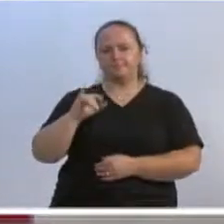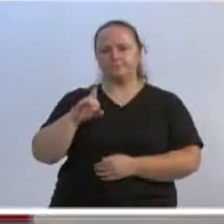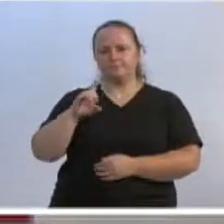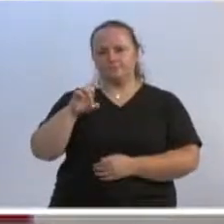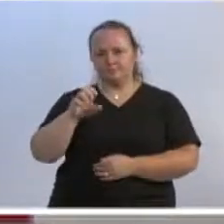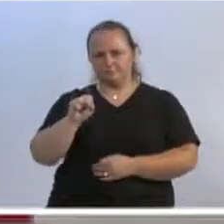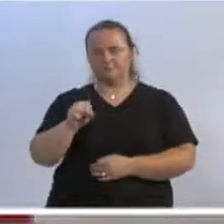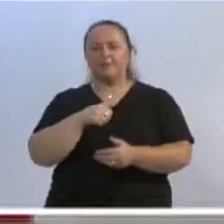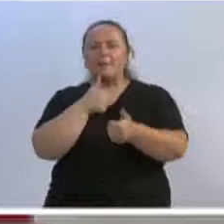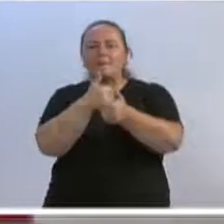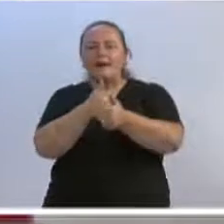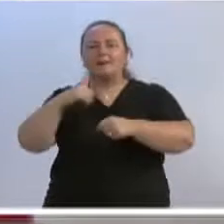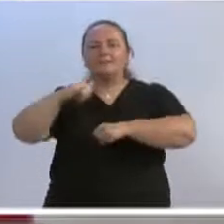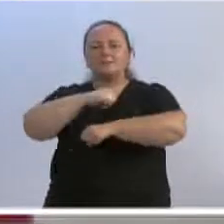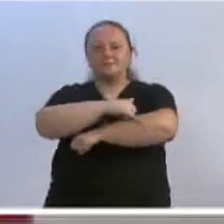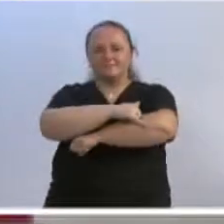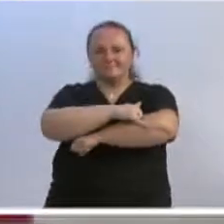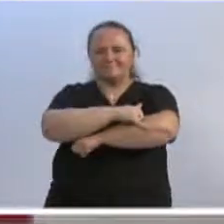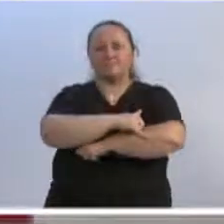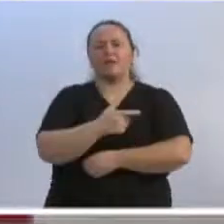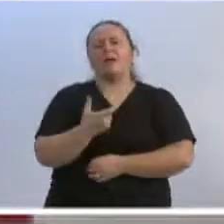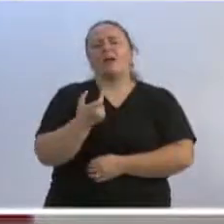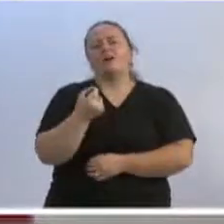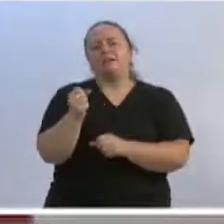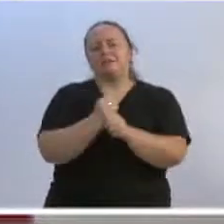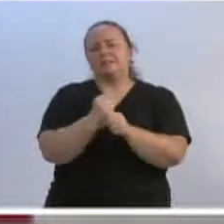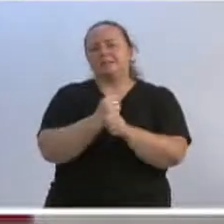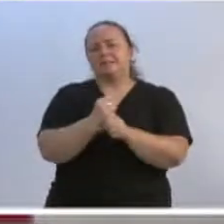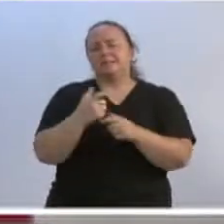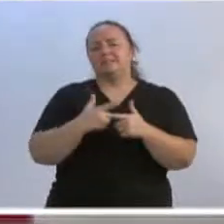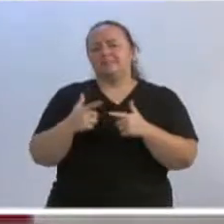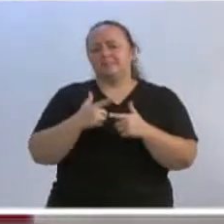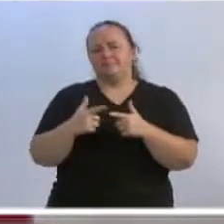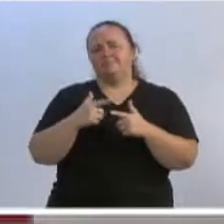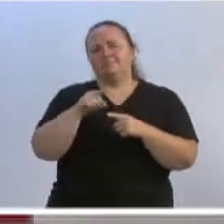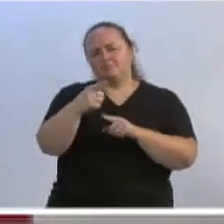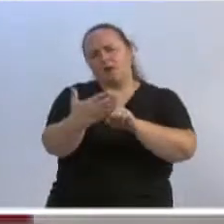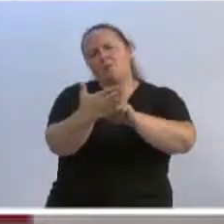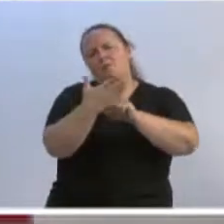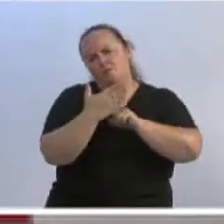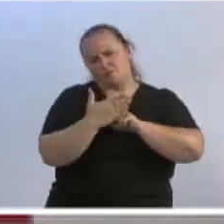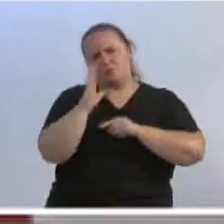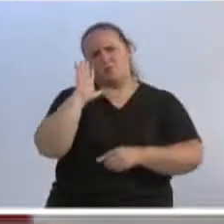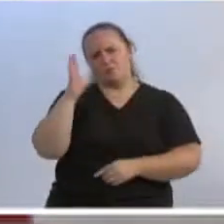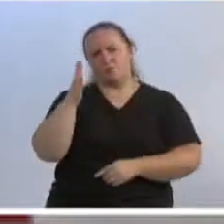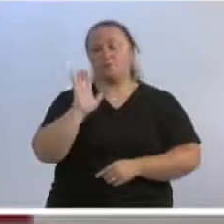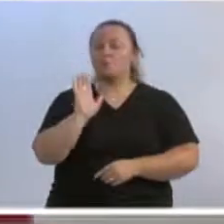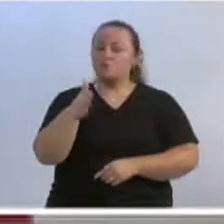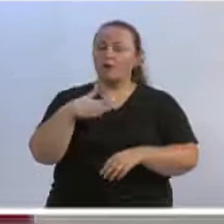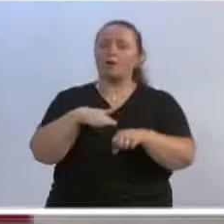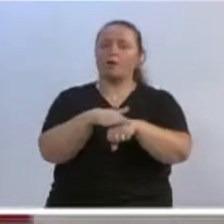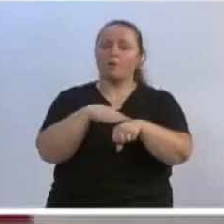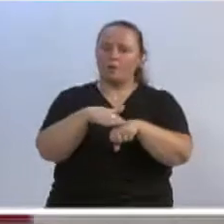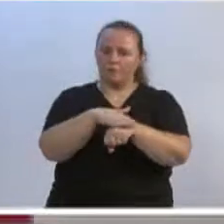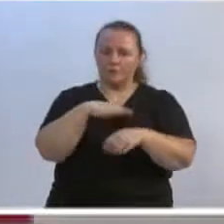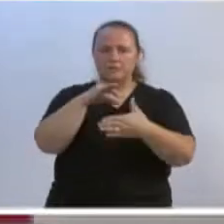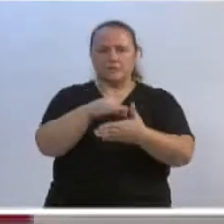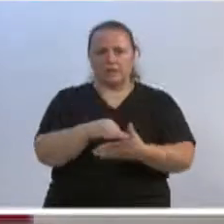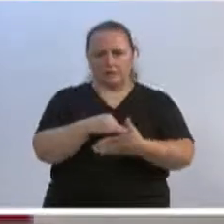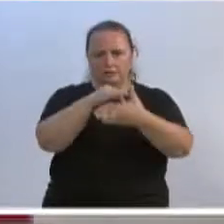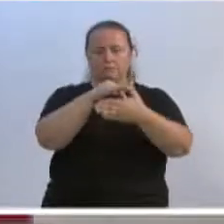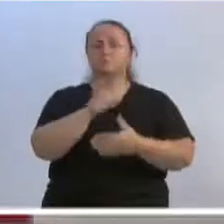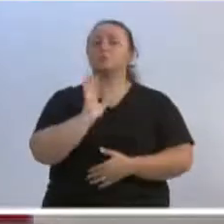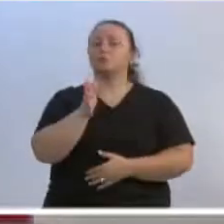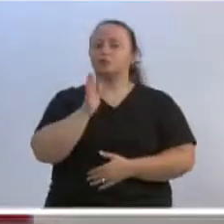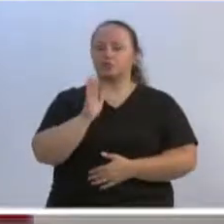Quero Quero, mais de 20 anos desse problema. Nos deu a solução, já falei com o líder do governo, presidente, e iremos